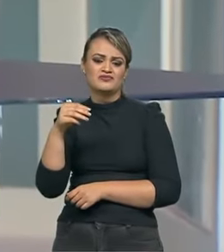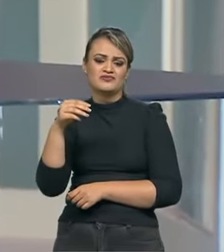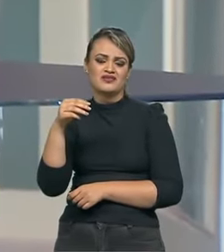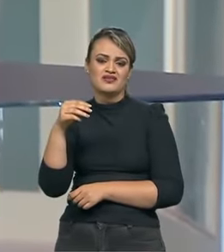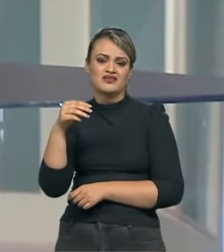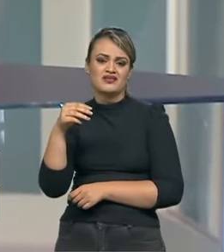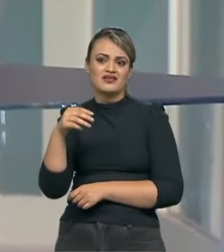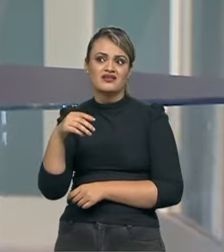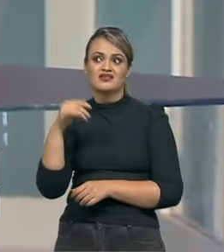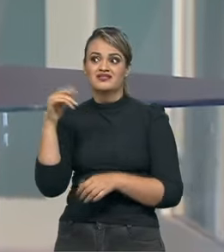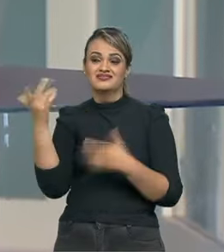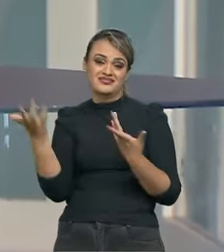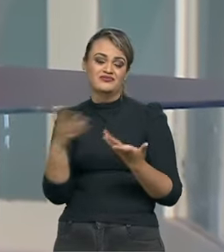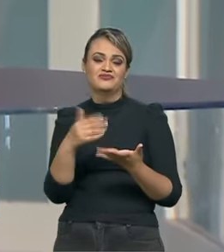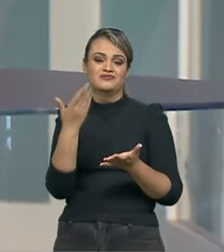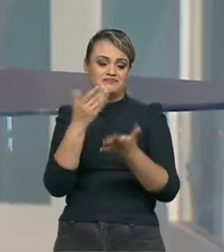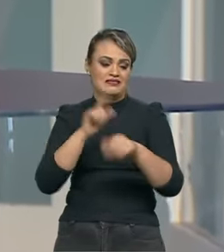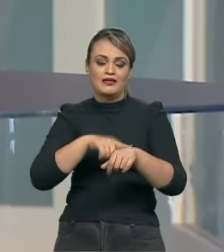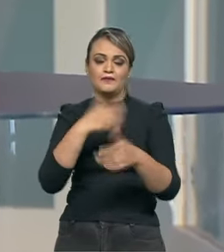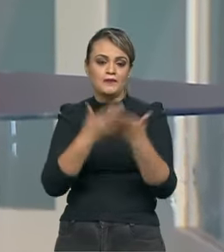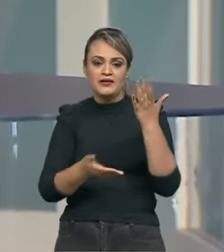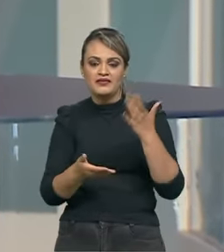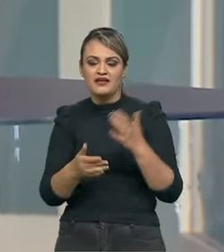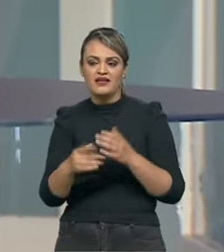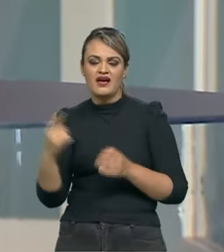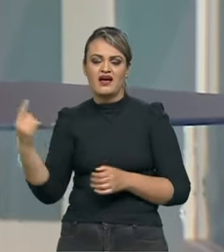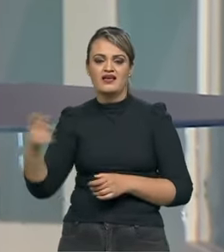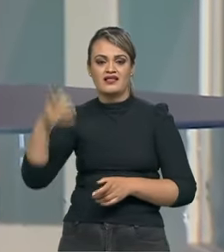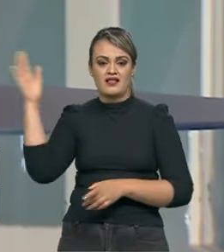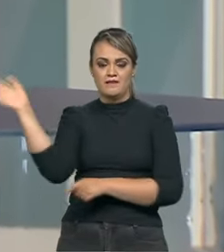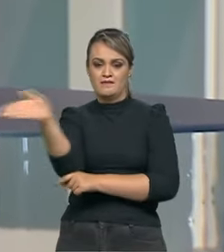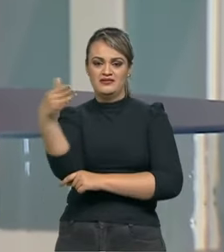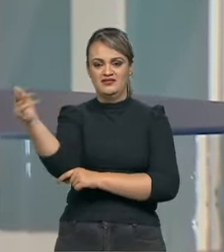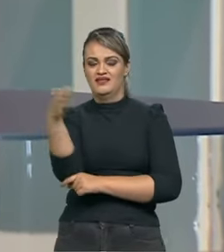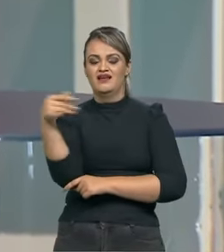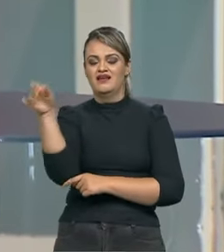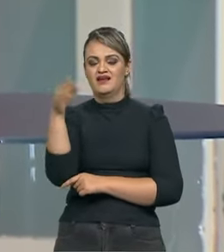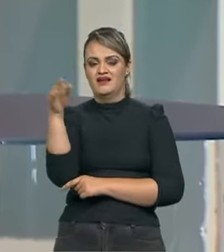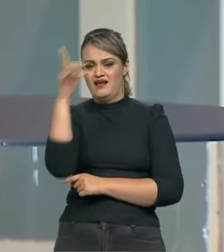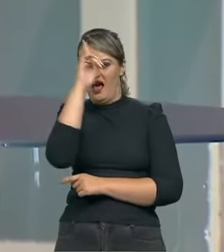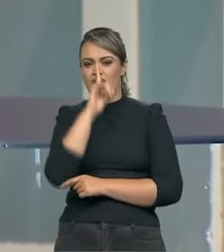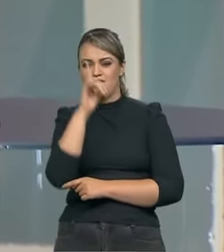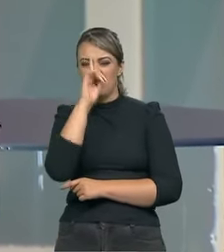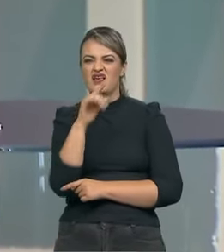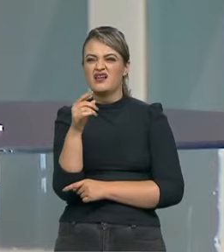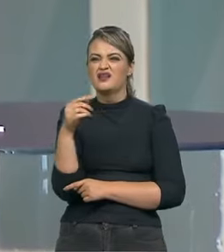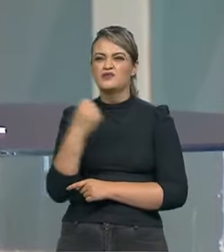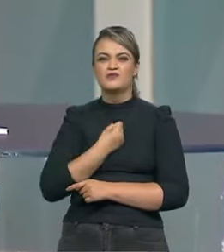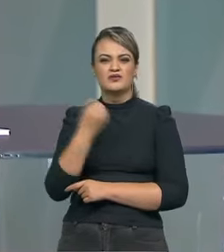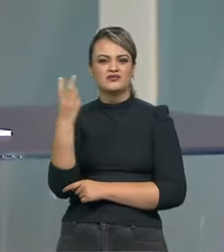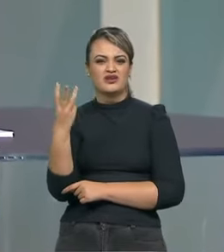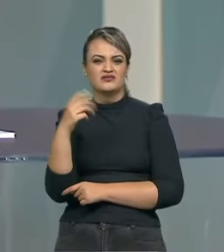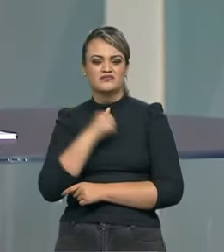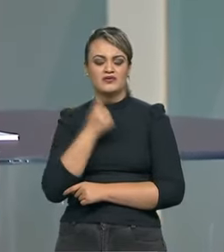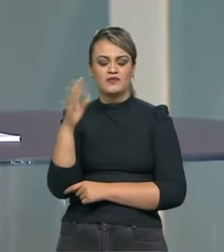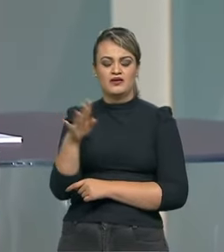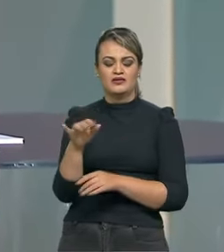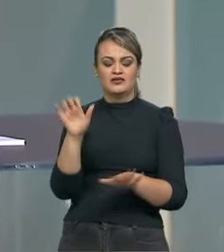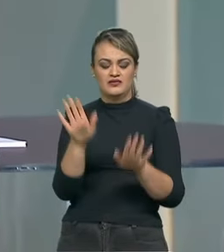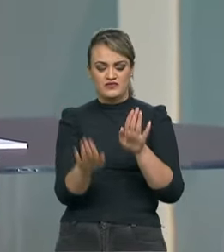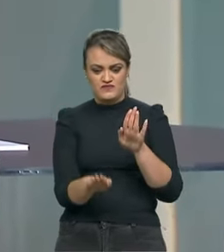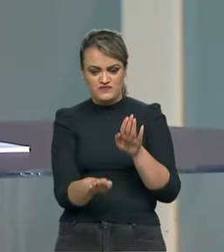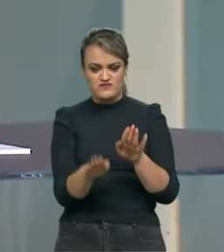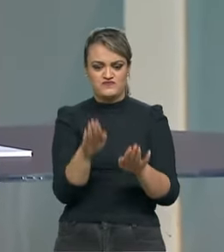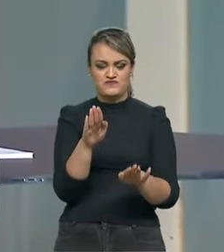uma pista muda muito. Então, numa dessas bandeiras amarelas, eu estava entre a três e a quatro, e tirei o pé muito rápido